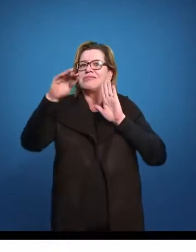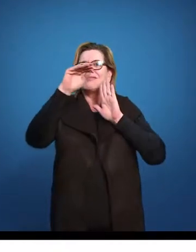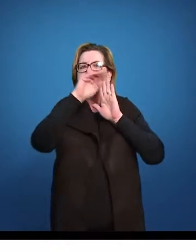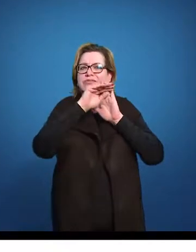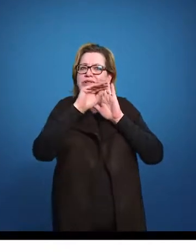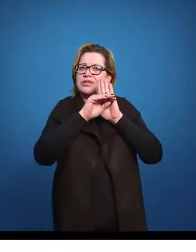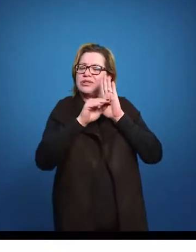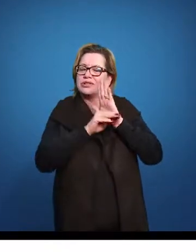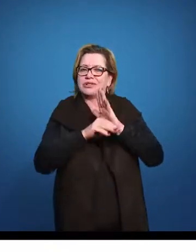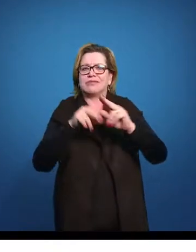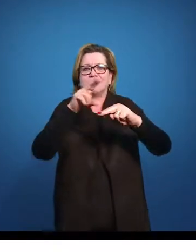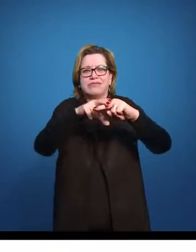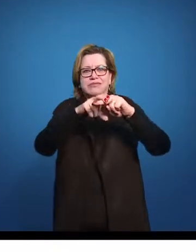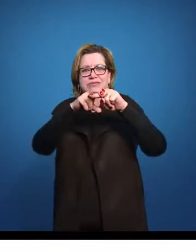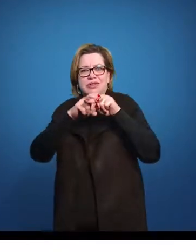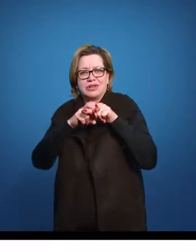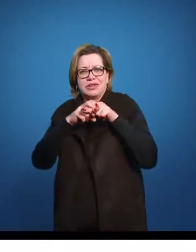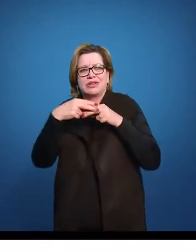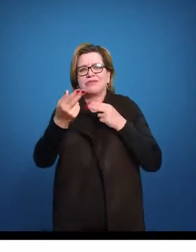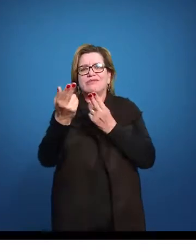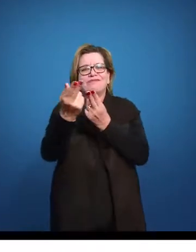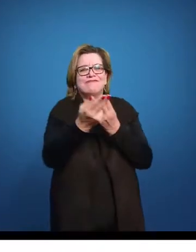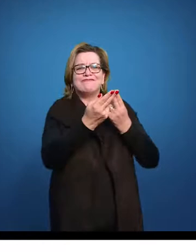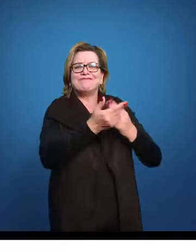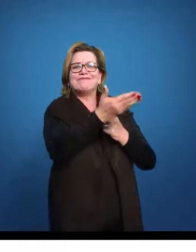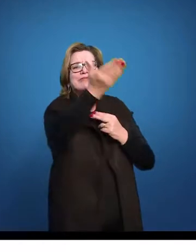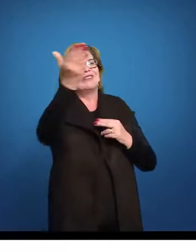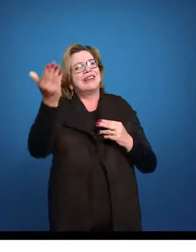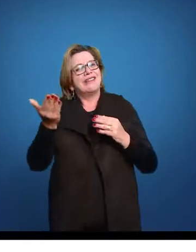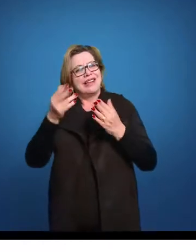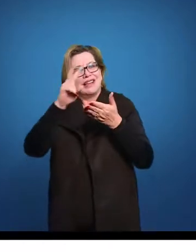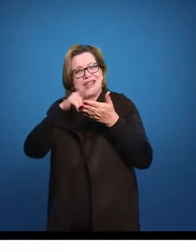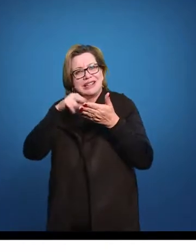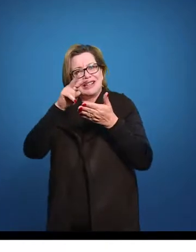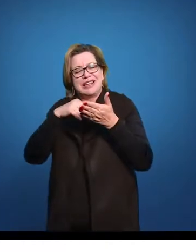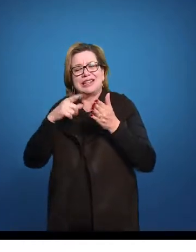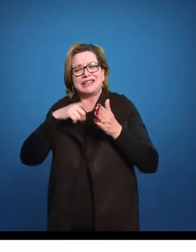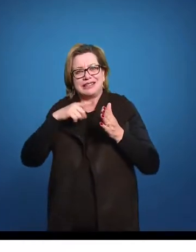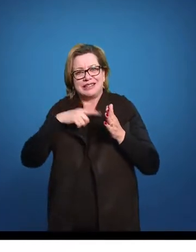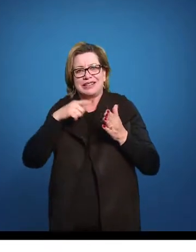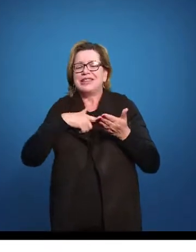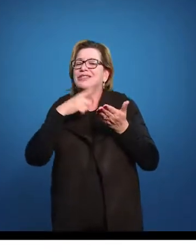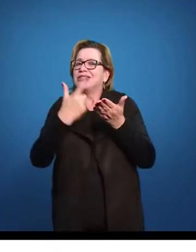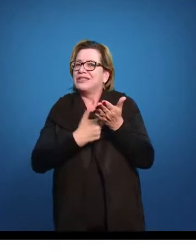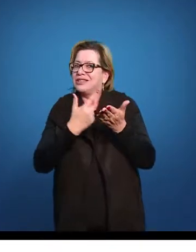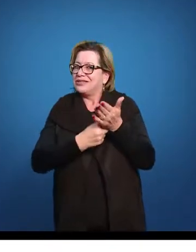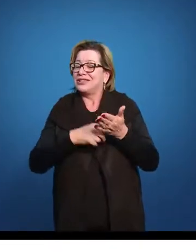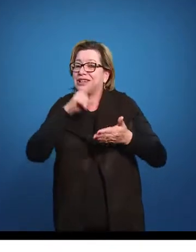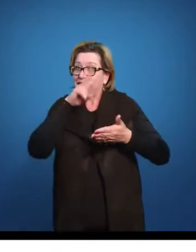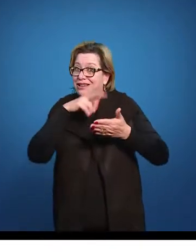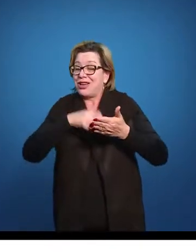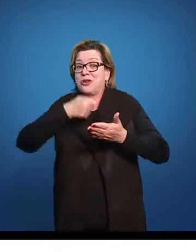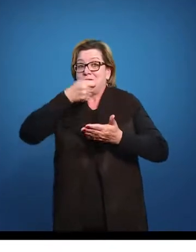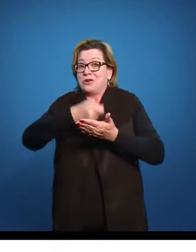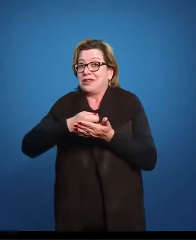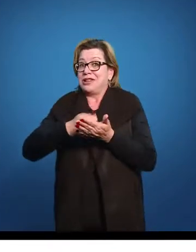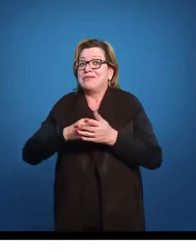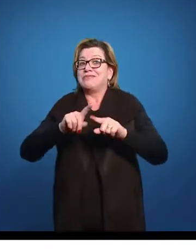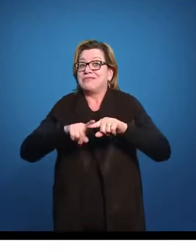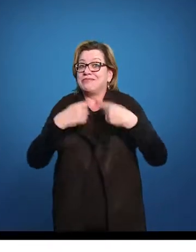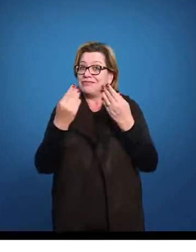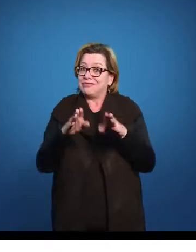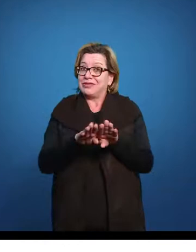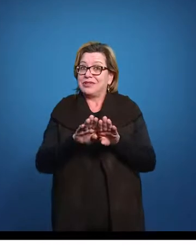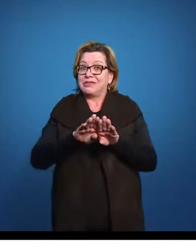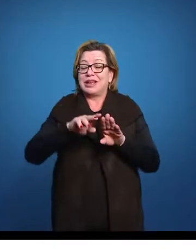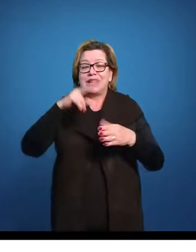Por isso eu convido vocês a lerem todas as obras que estão ali como leituras obrigatórias, mas também para lerem outras coisas.